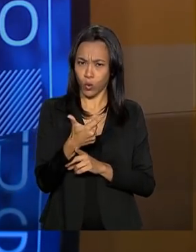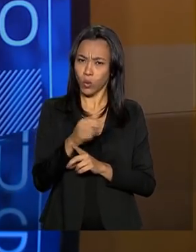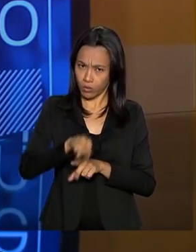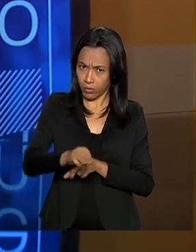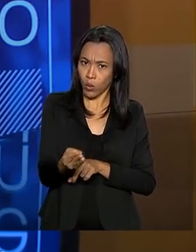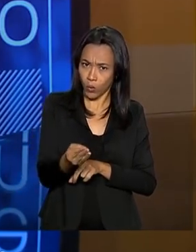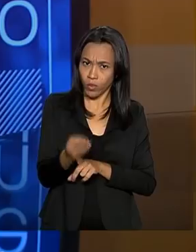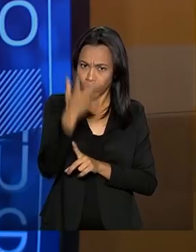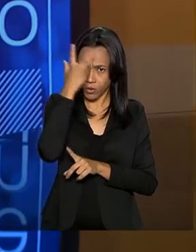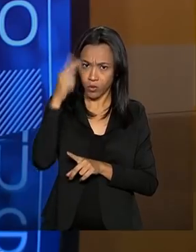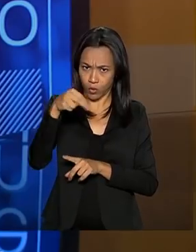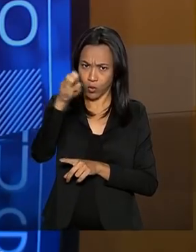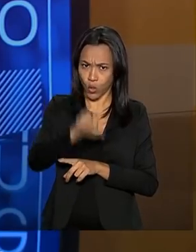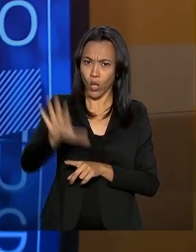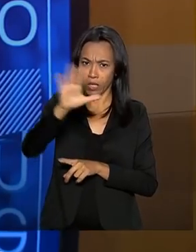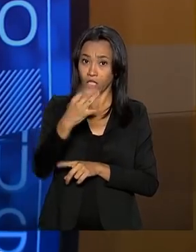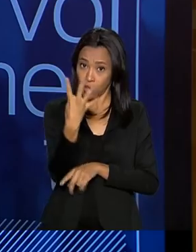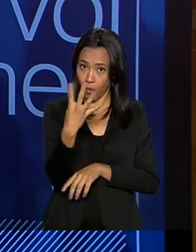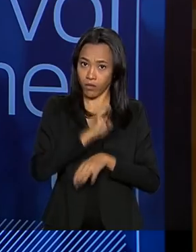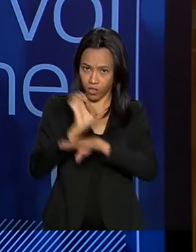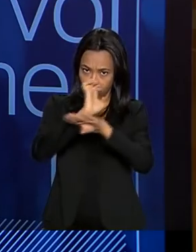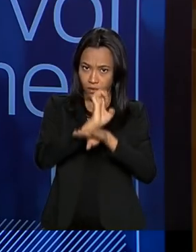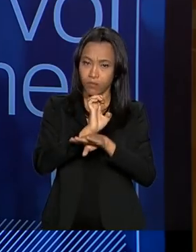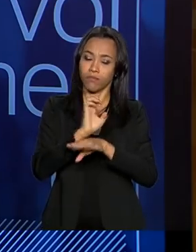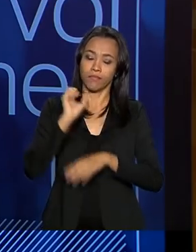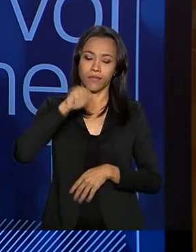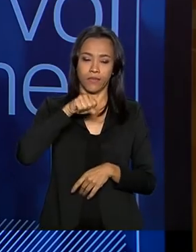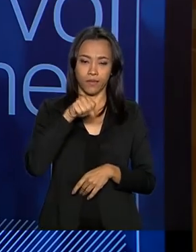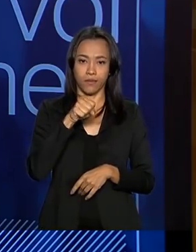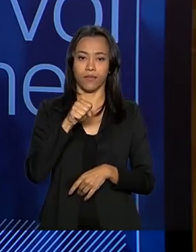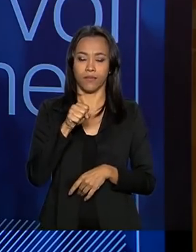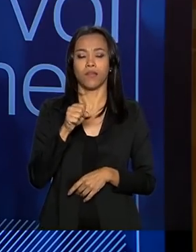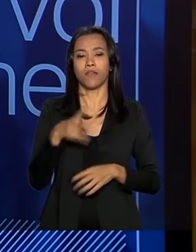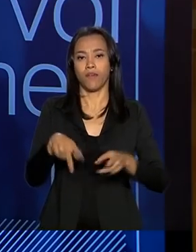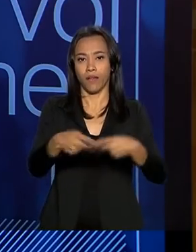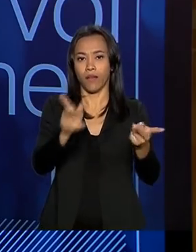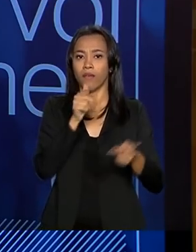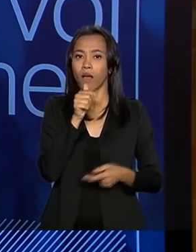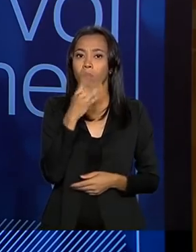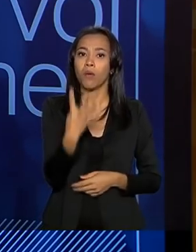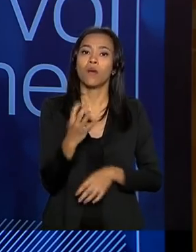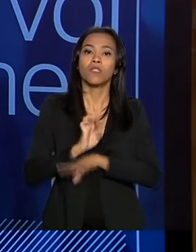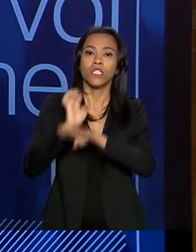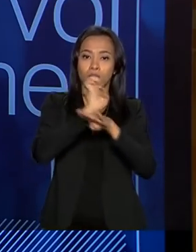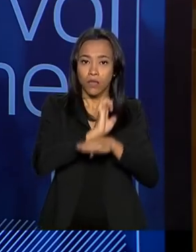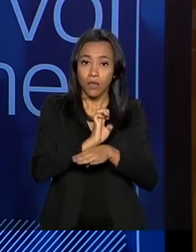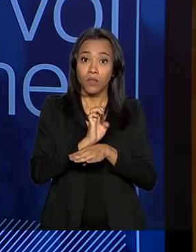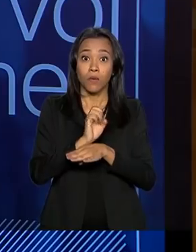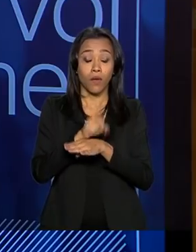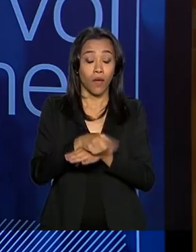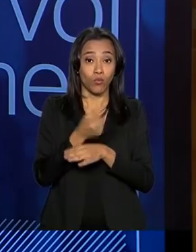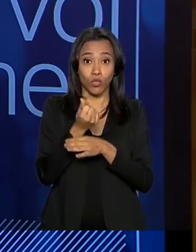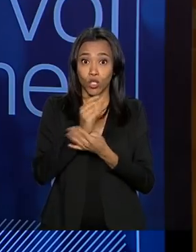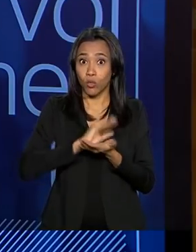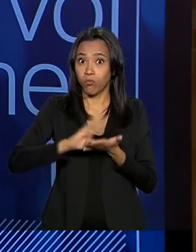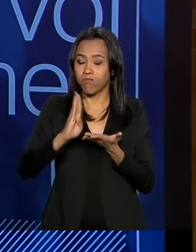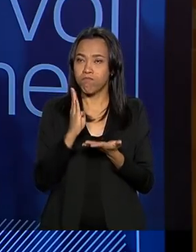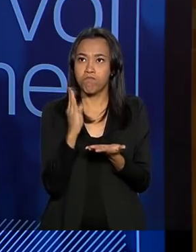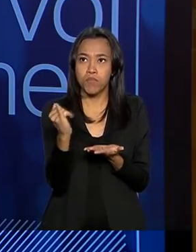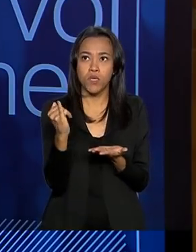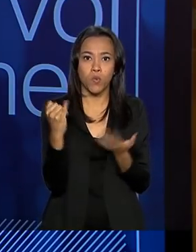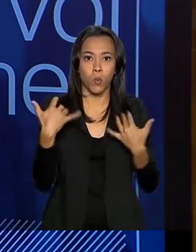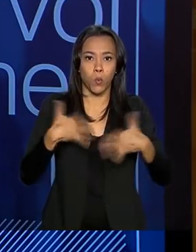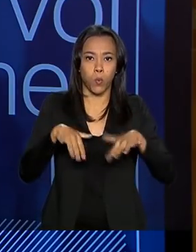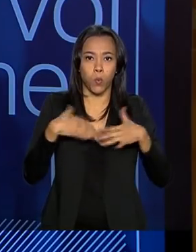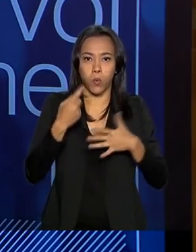no Nordeste, em quatro estados. Exatamente. Potencial de atendimento, uma obra bilionária, mas que,